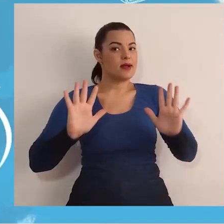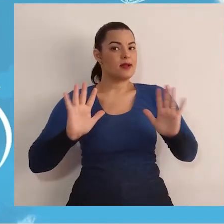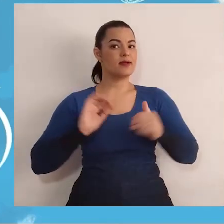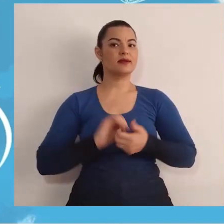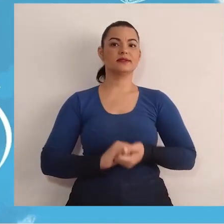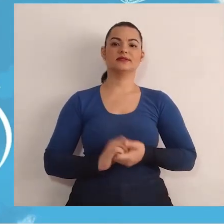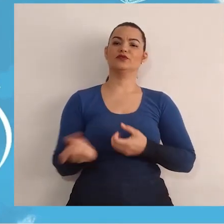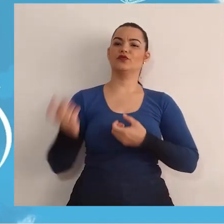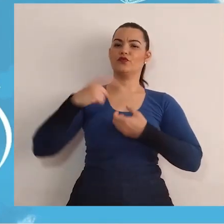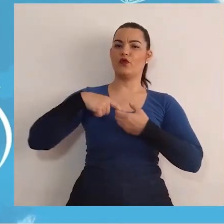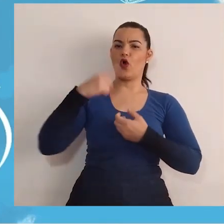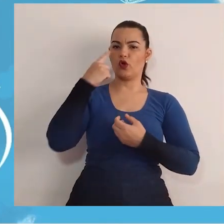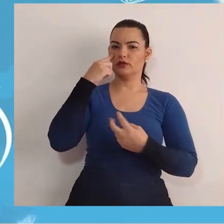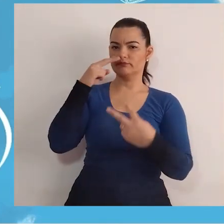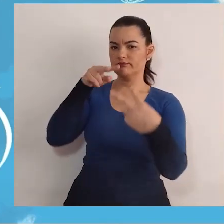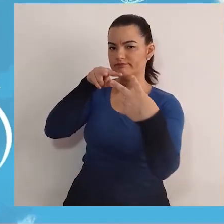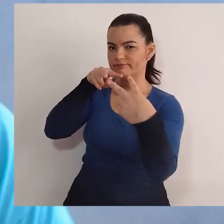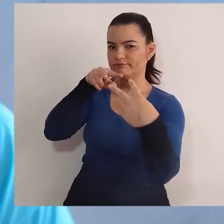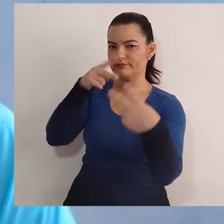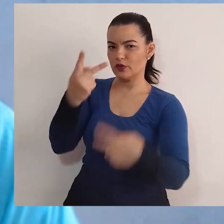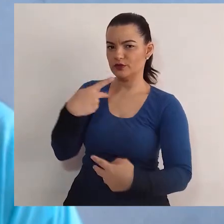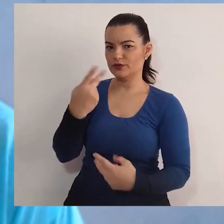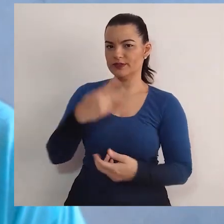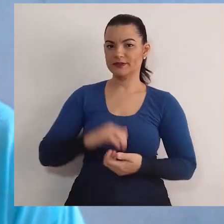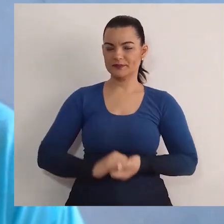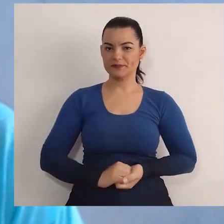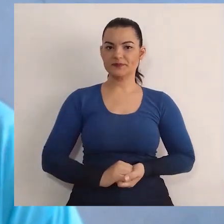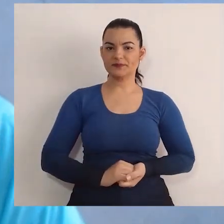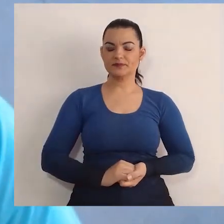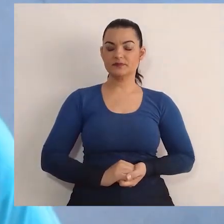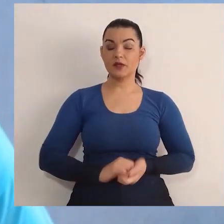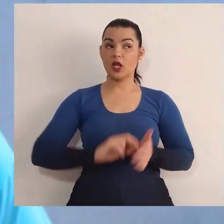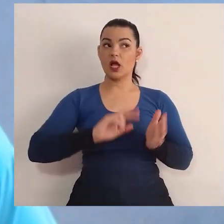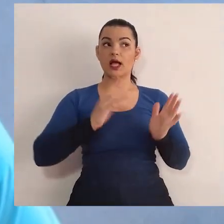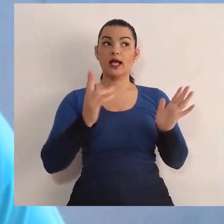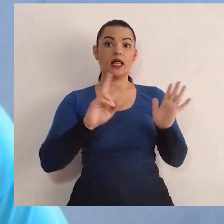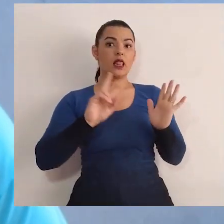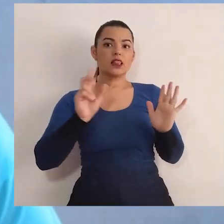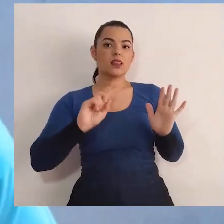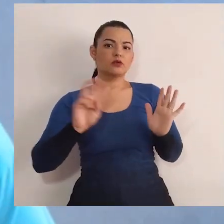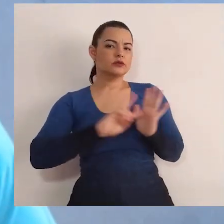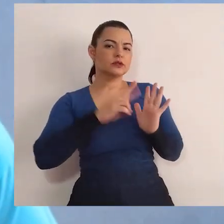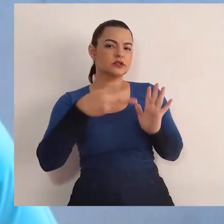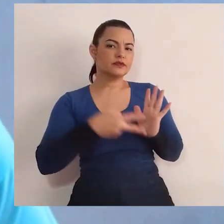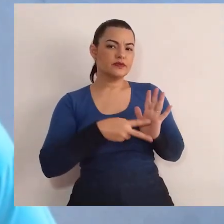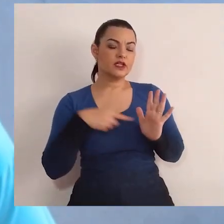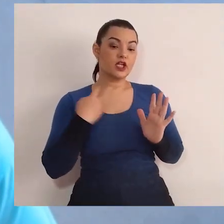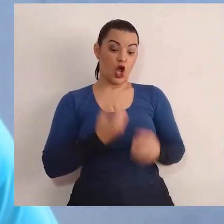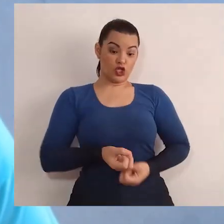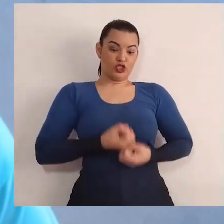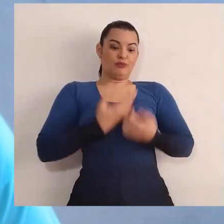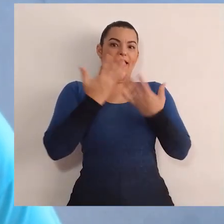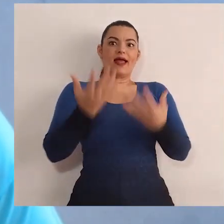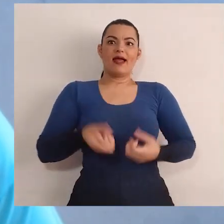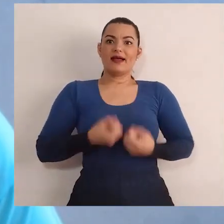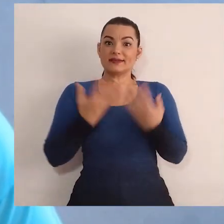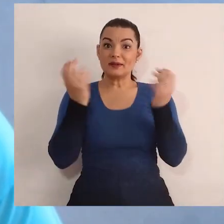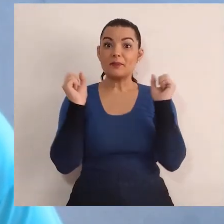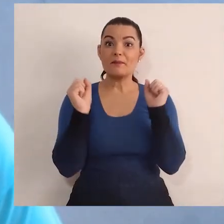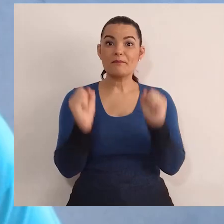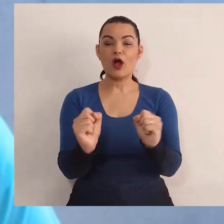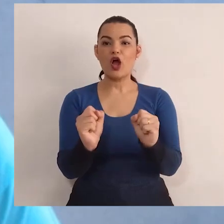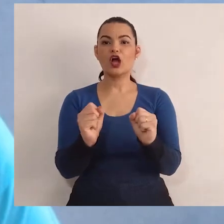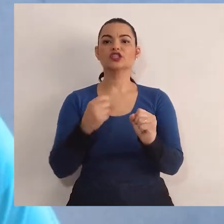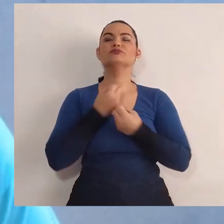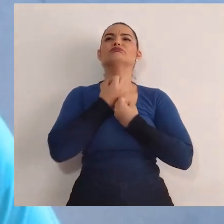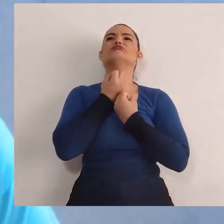significa, vou voltar aqui para você olhar bem nos meus olhos. Isso não significa que termos o direito de